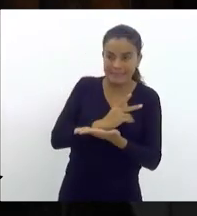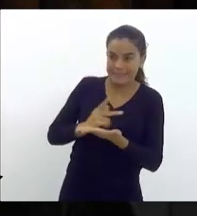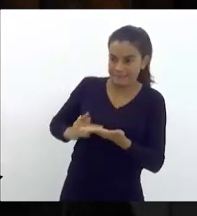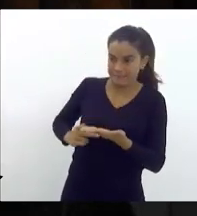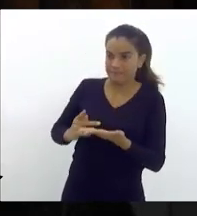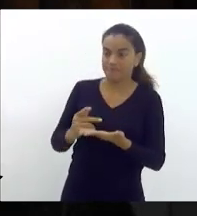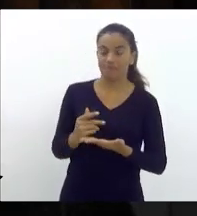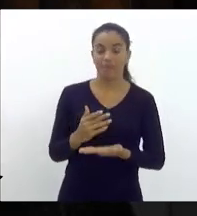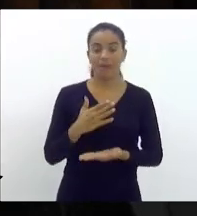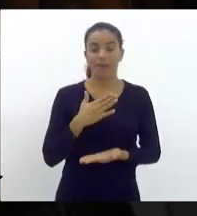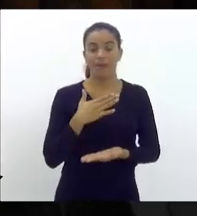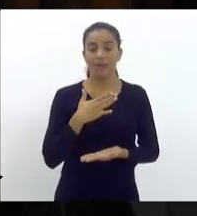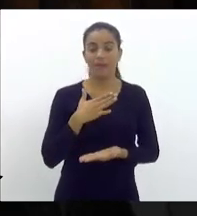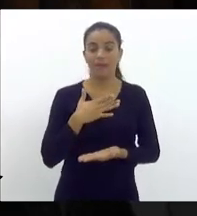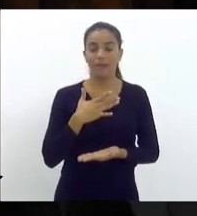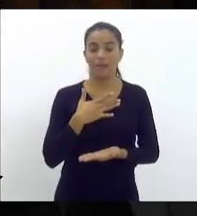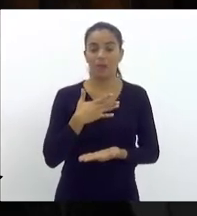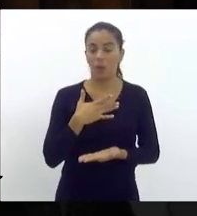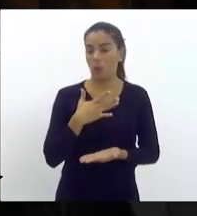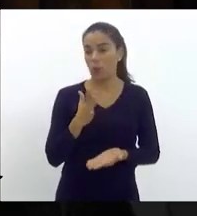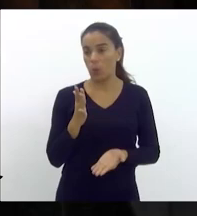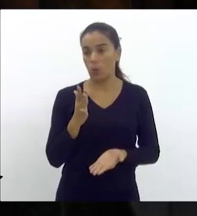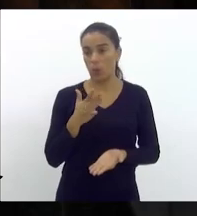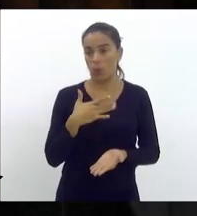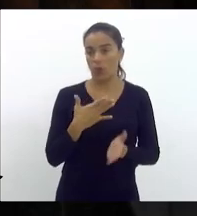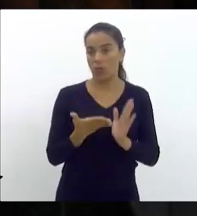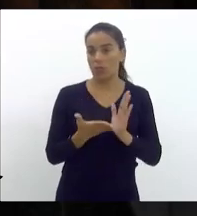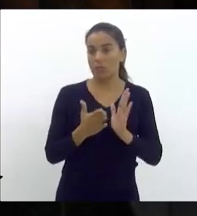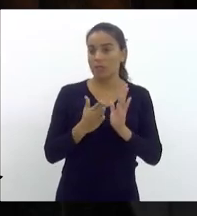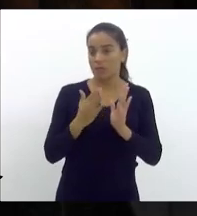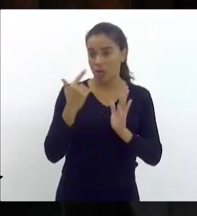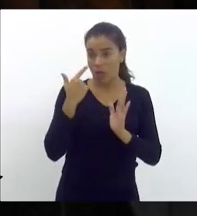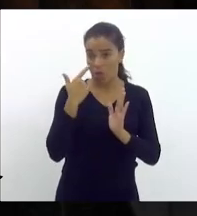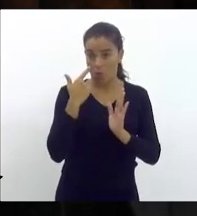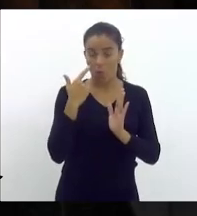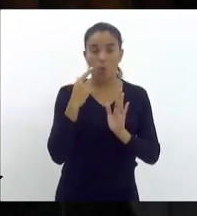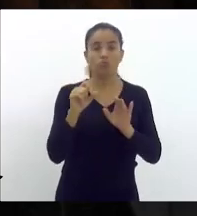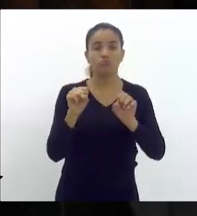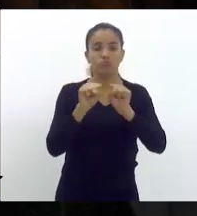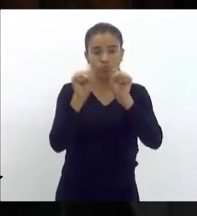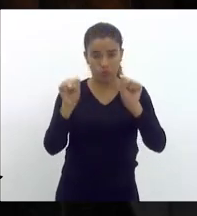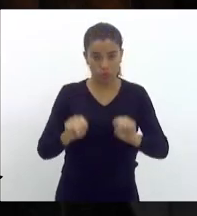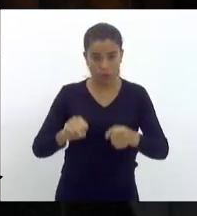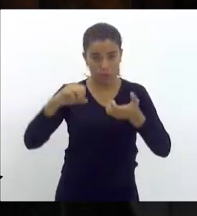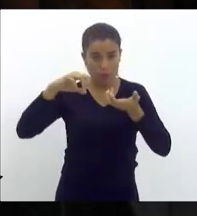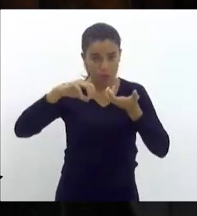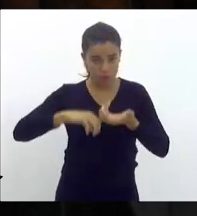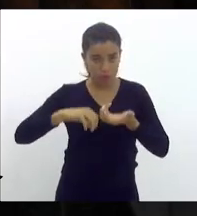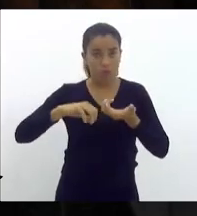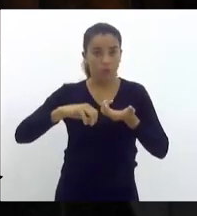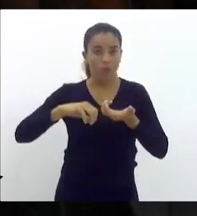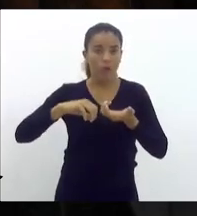eu retirei no sistema do Congresso Nacional,